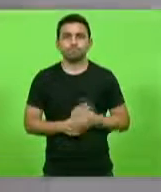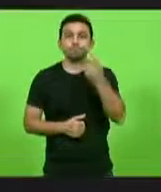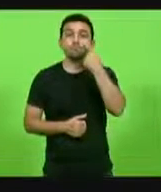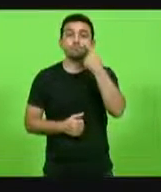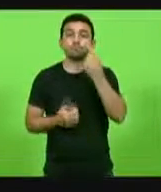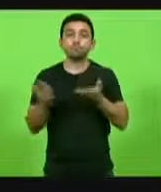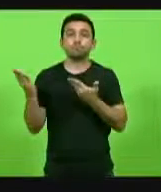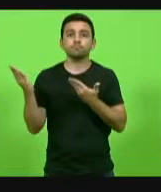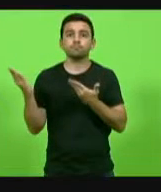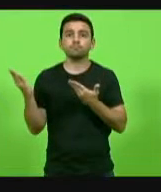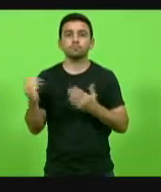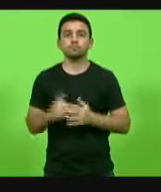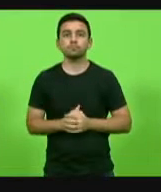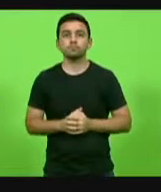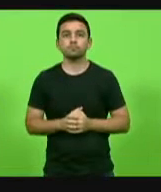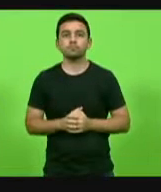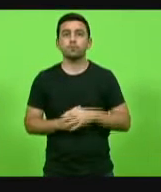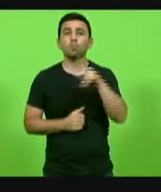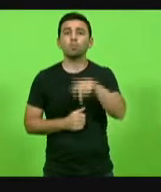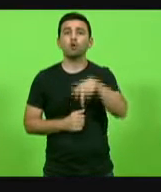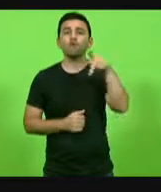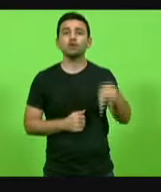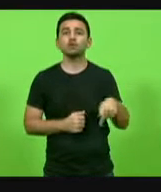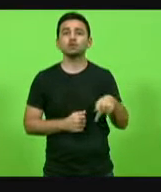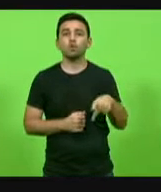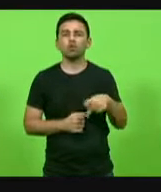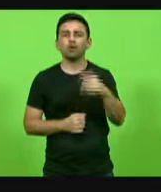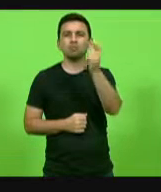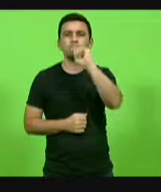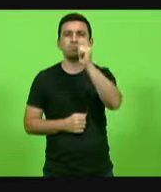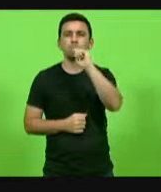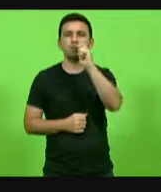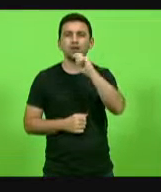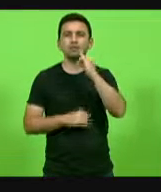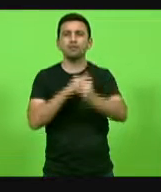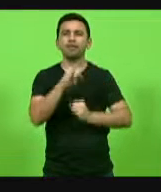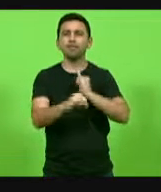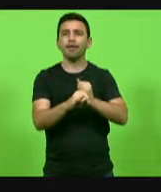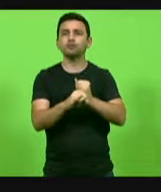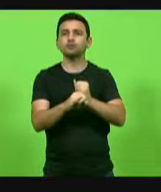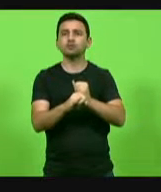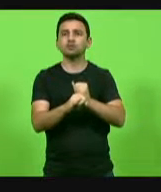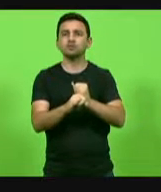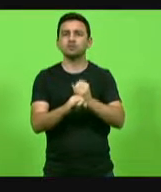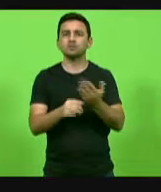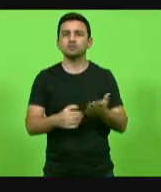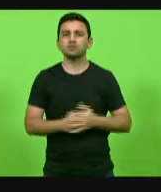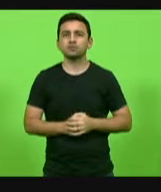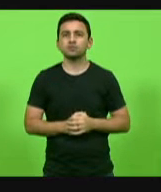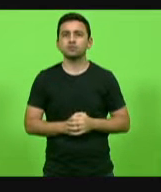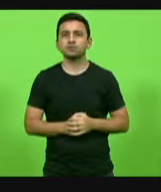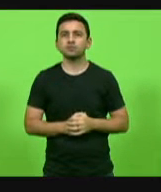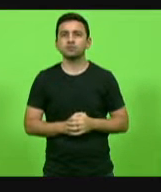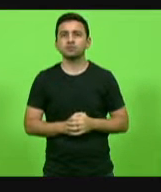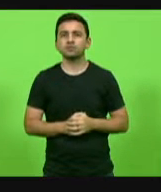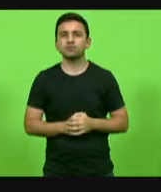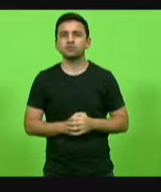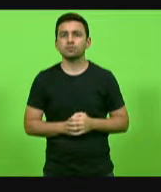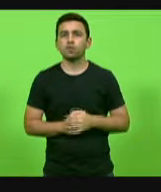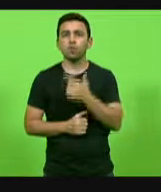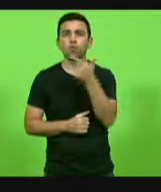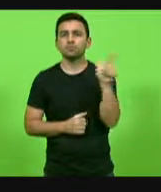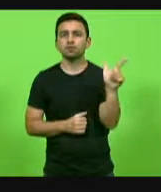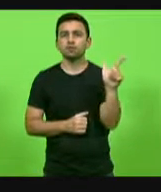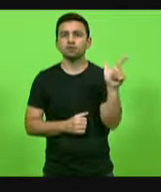aqui, um desgraçado de um professor fumando maconha em aula online. Passa mais outra. Olha aí,